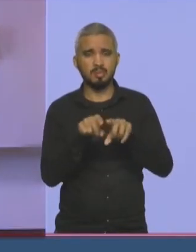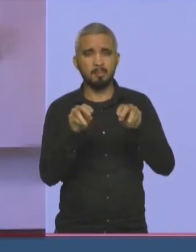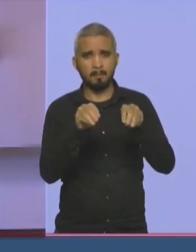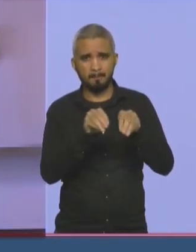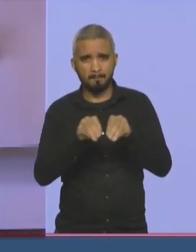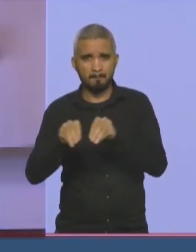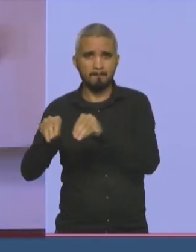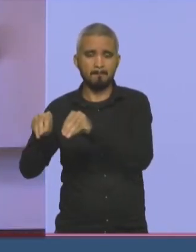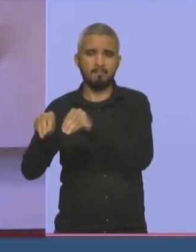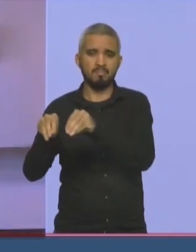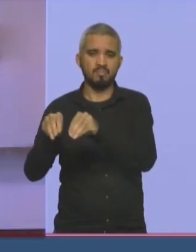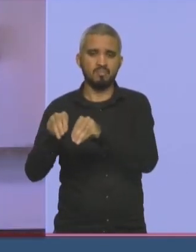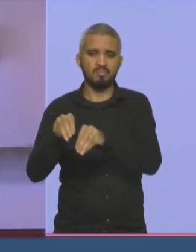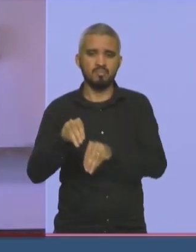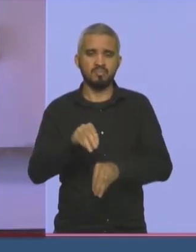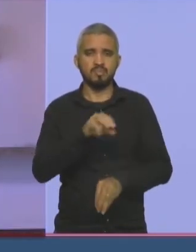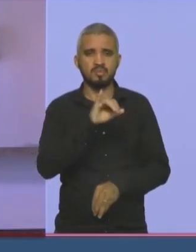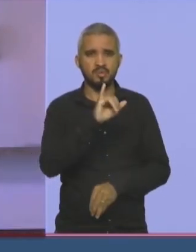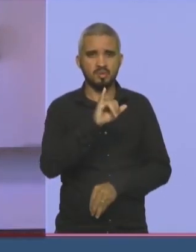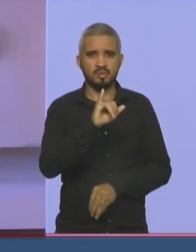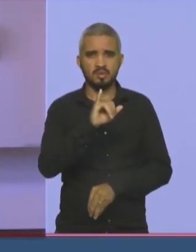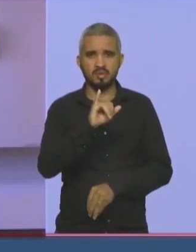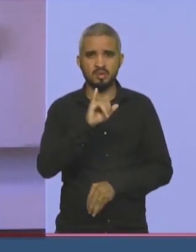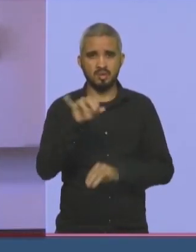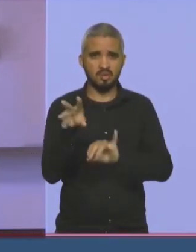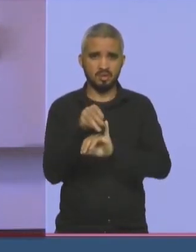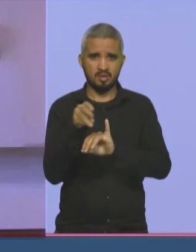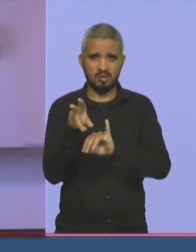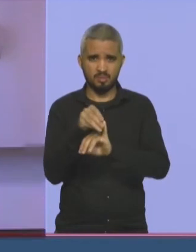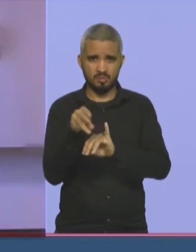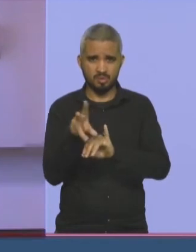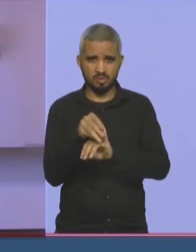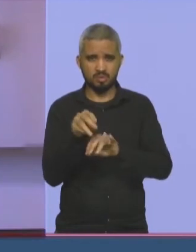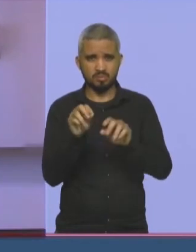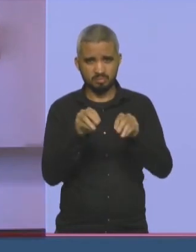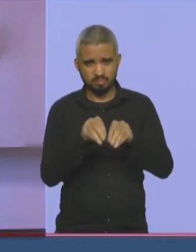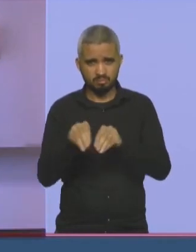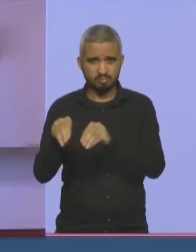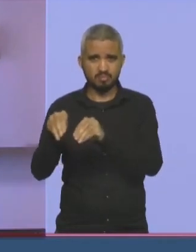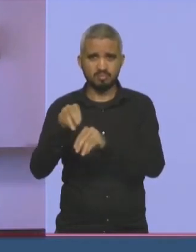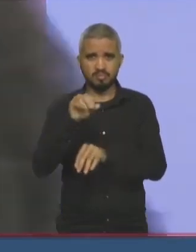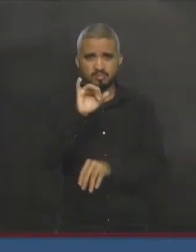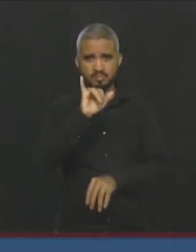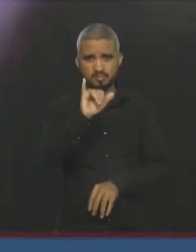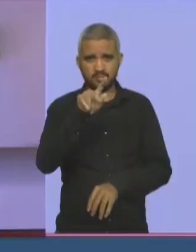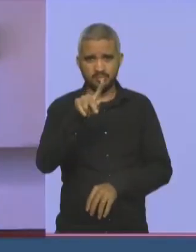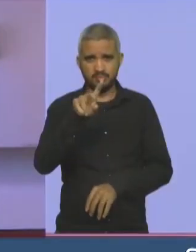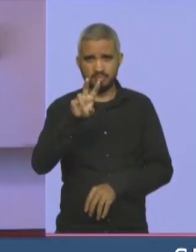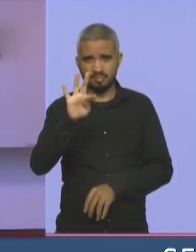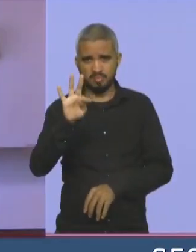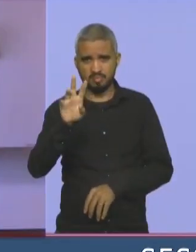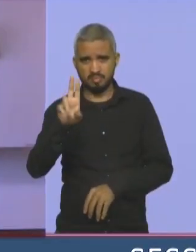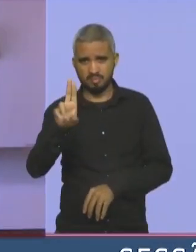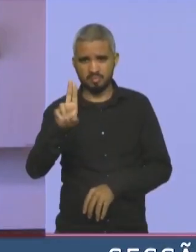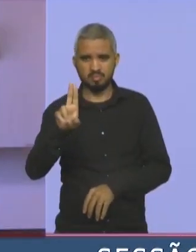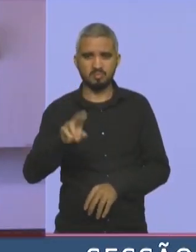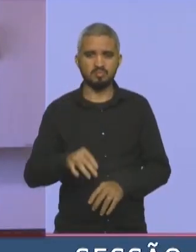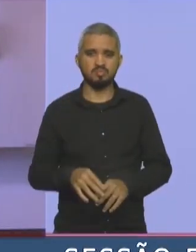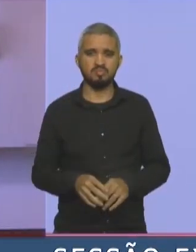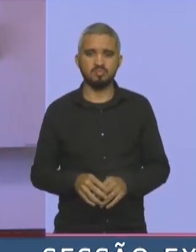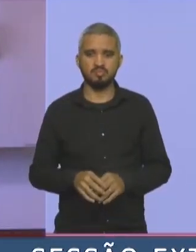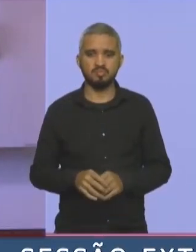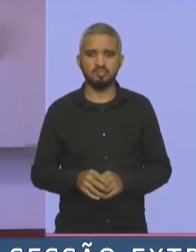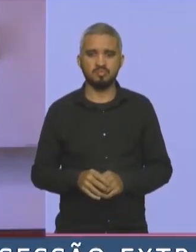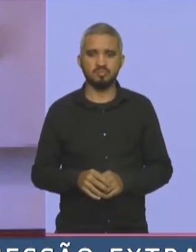foi a indicação para o governo de São Luís, adiarmos a cobrança do IVTU, que a previsão é de que